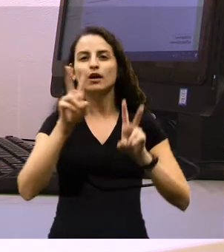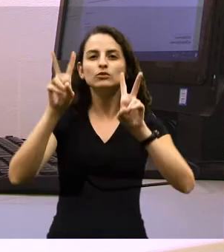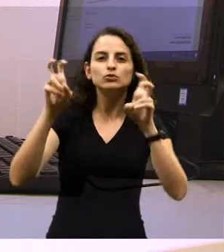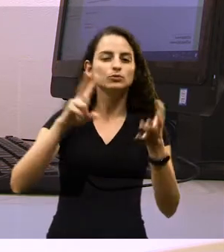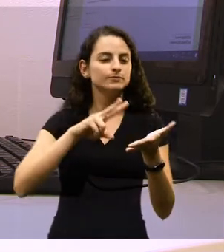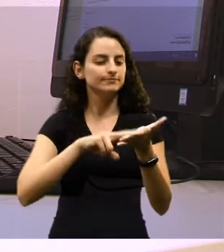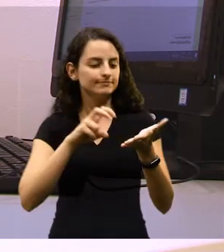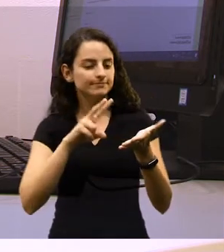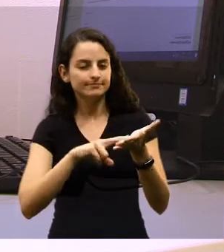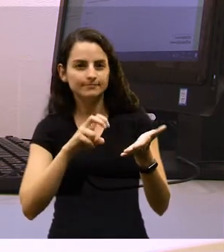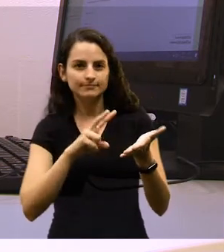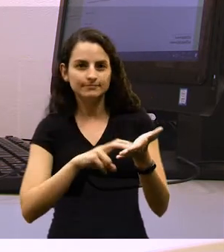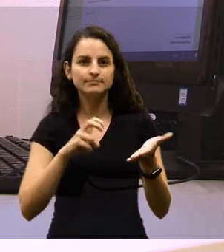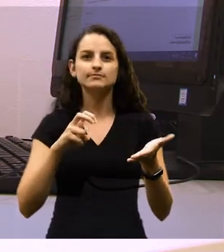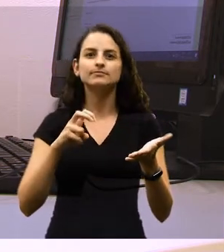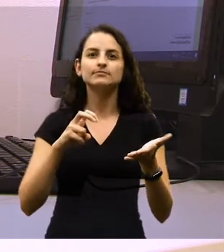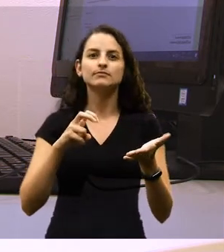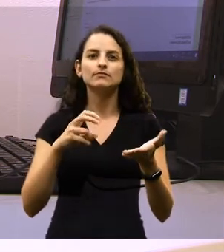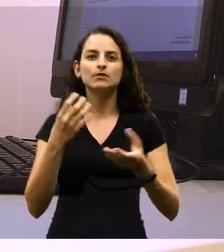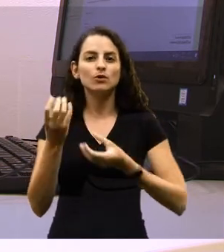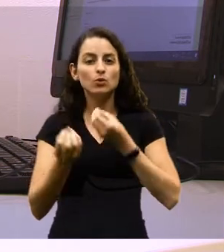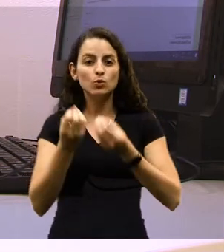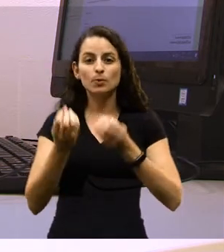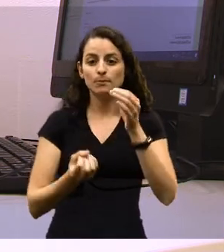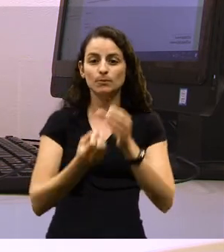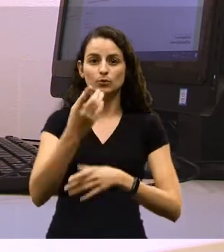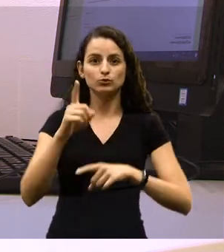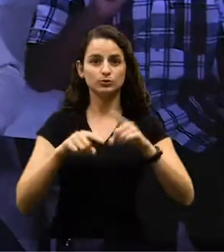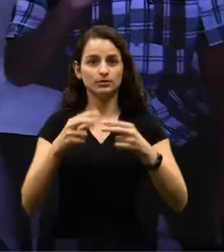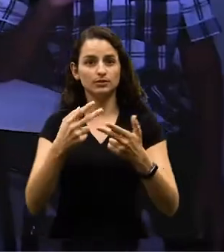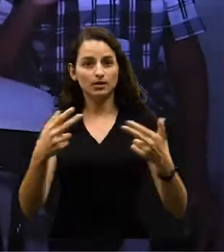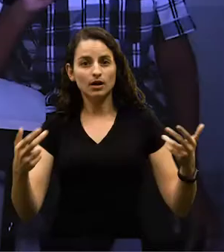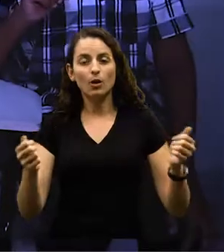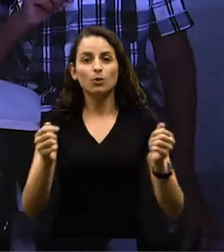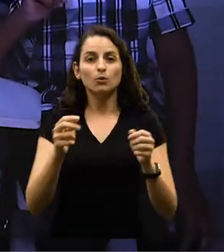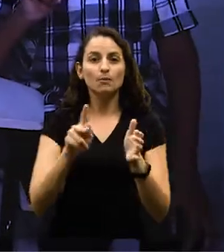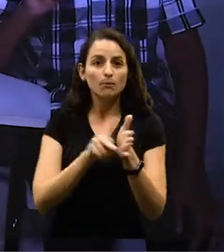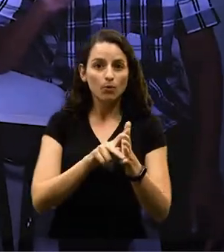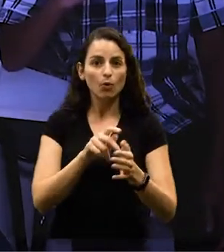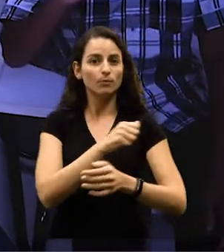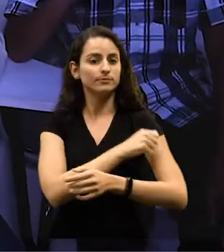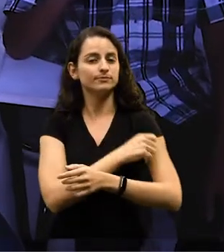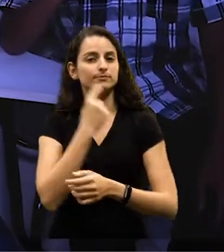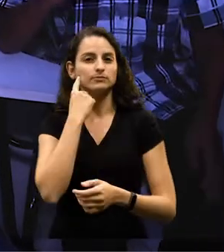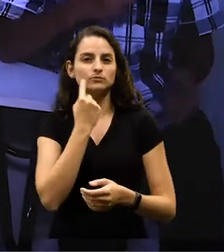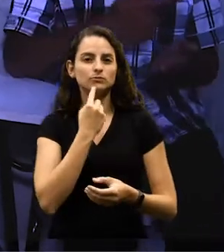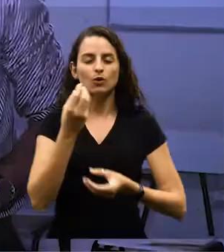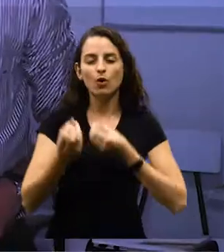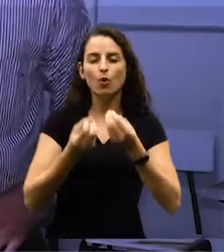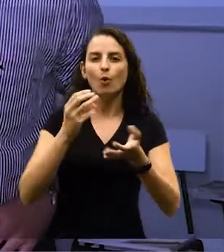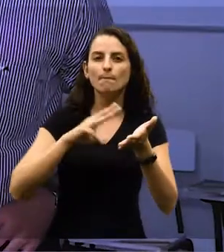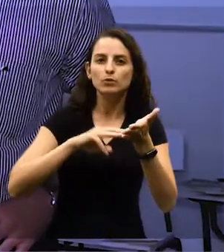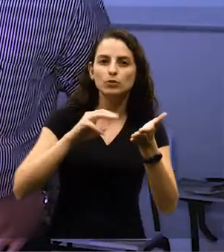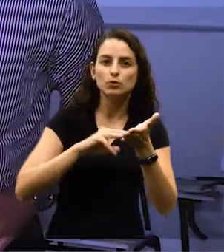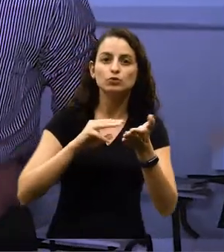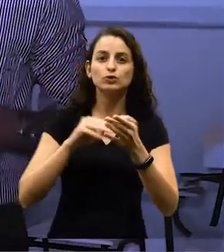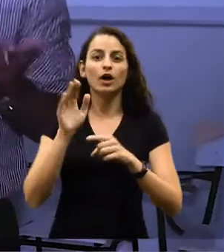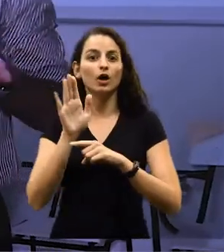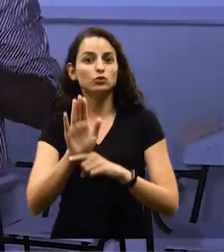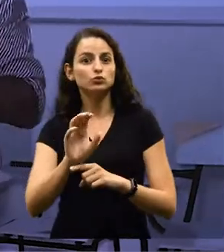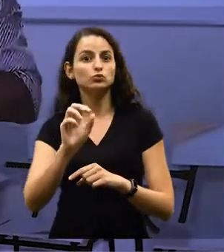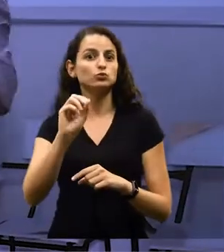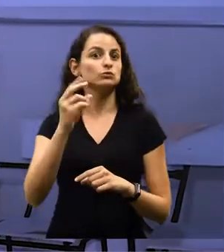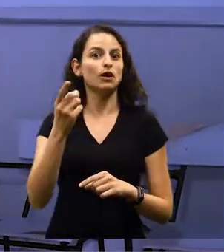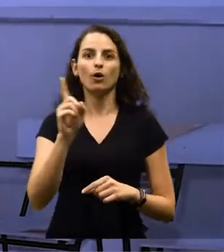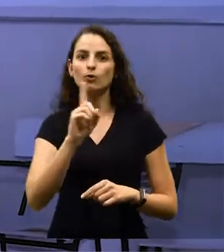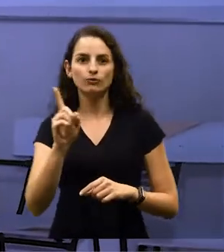com relação ao vocabulário, como produzir um material adequado para o aluno surdo, que tipo de metodologia favorece ou